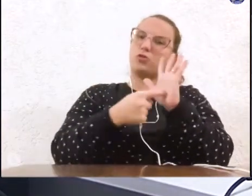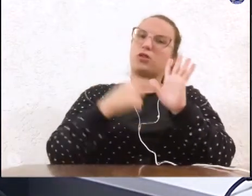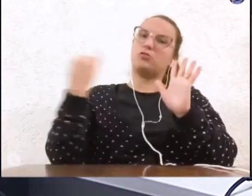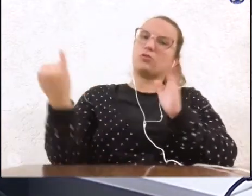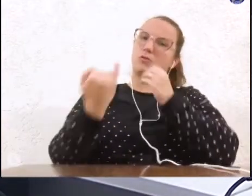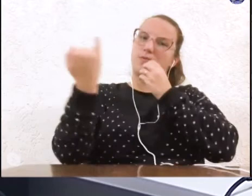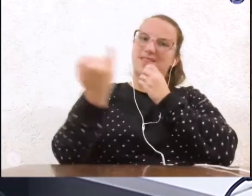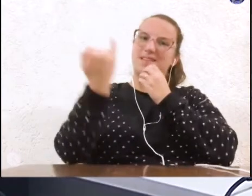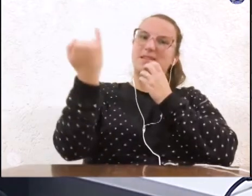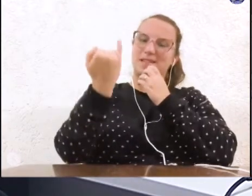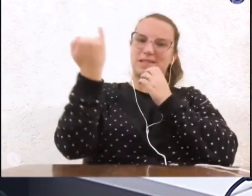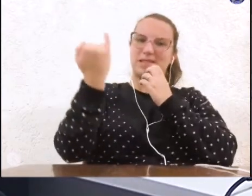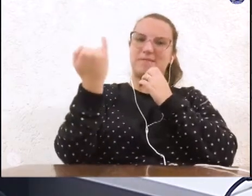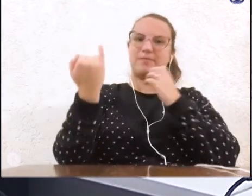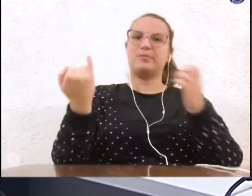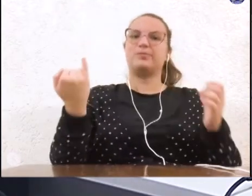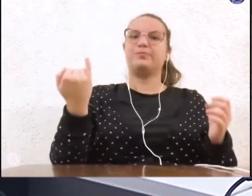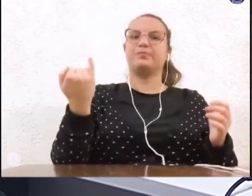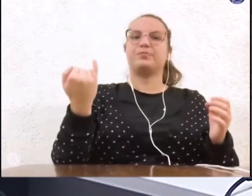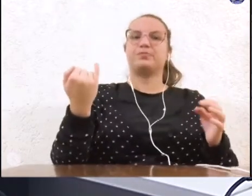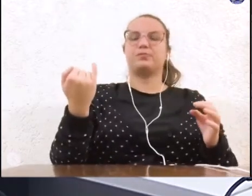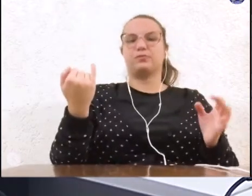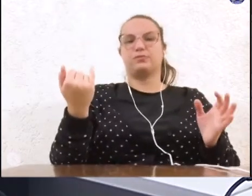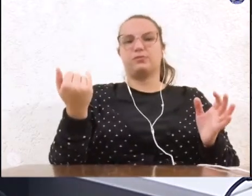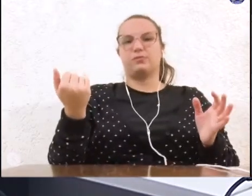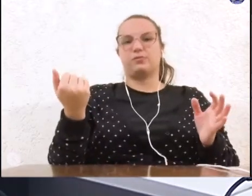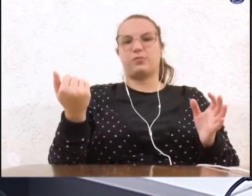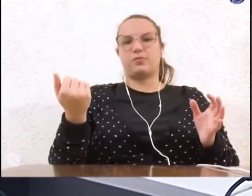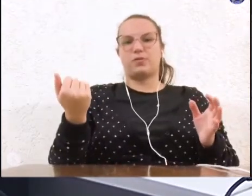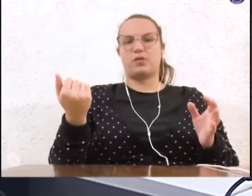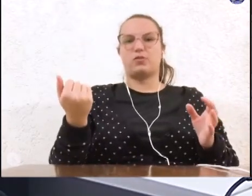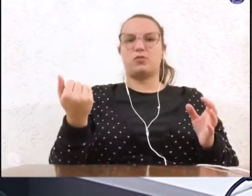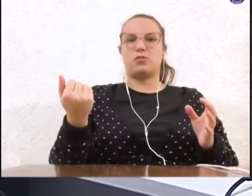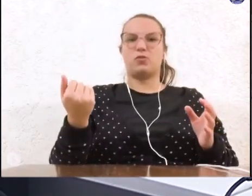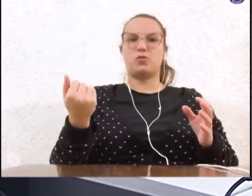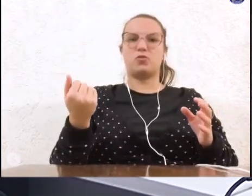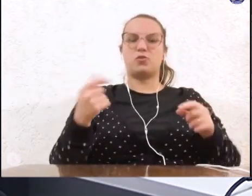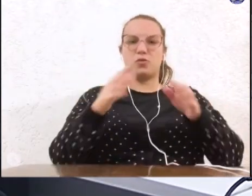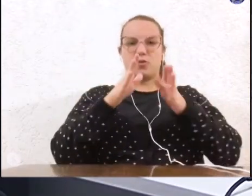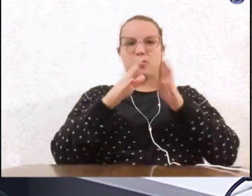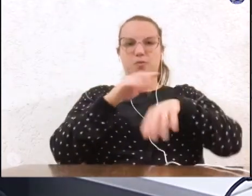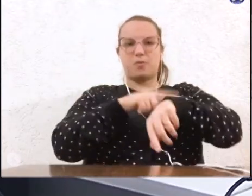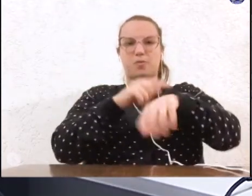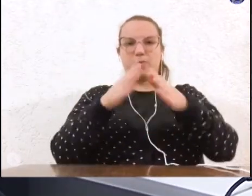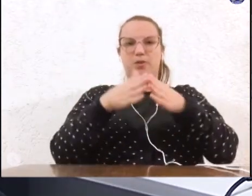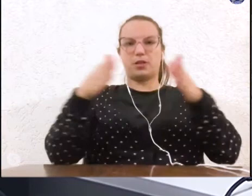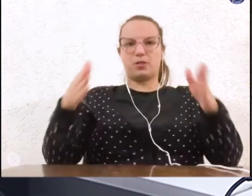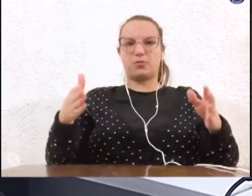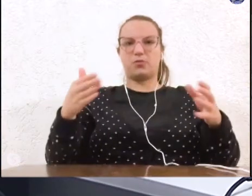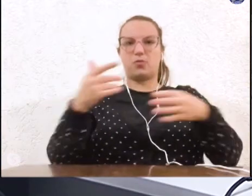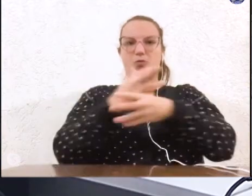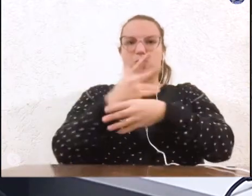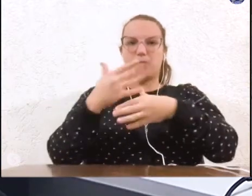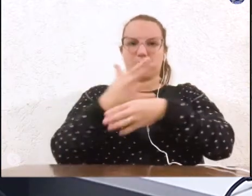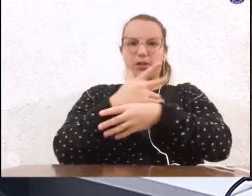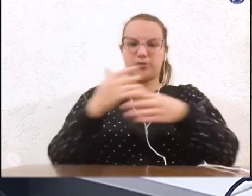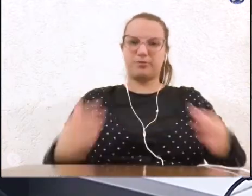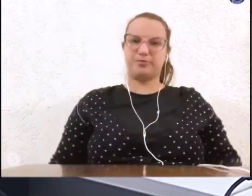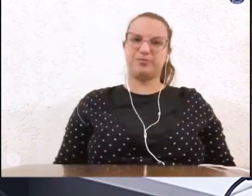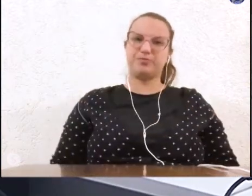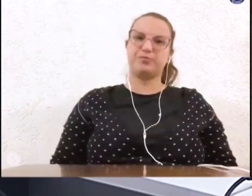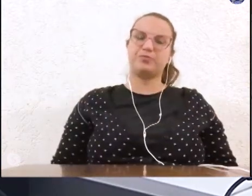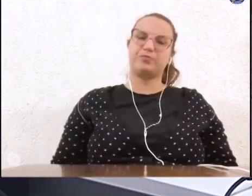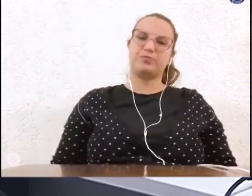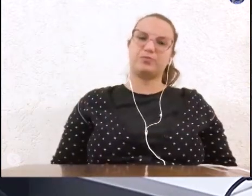como a questão do perímetro urbano questão do perímetro